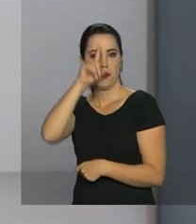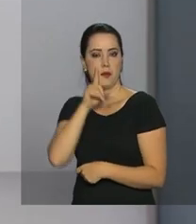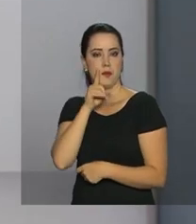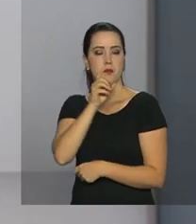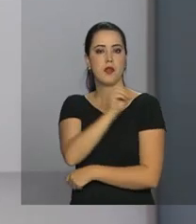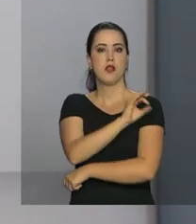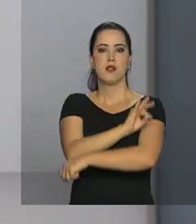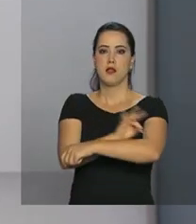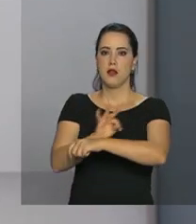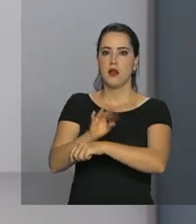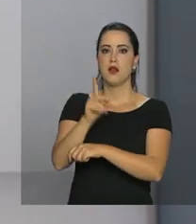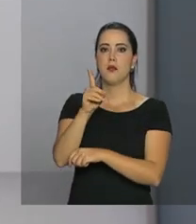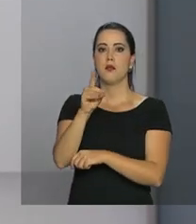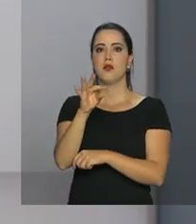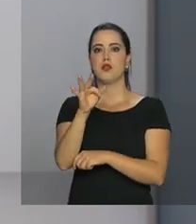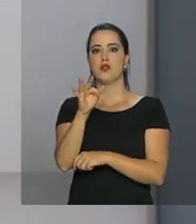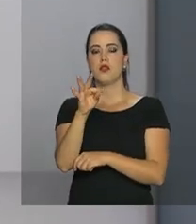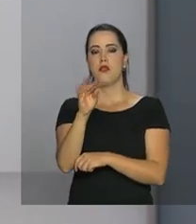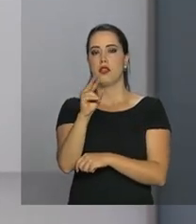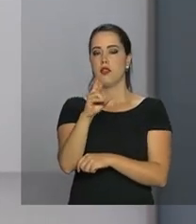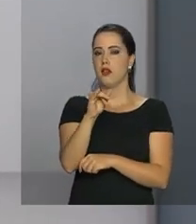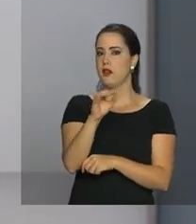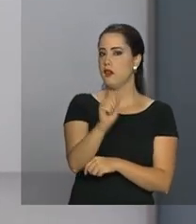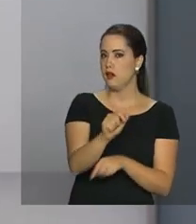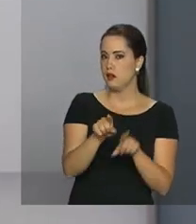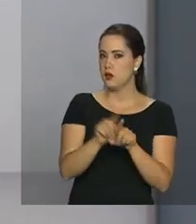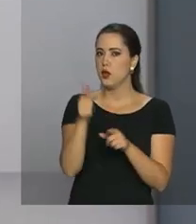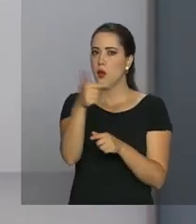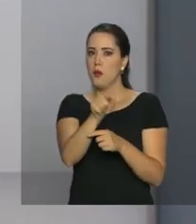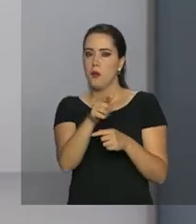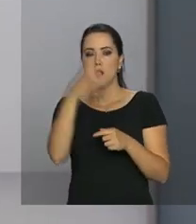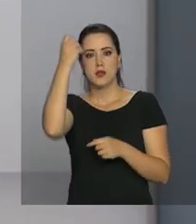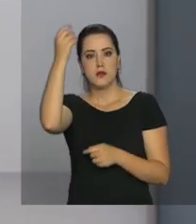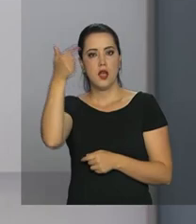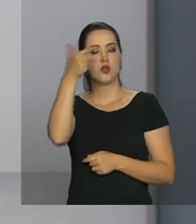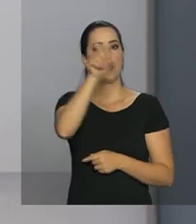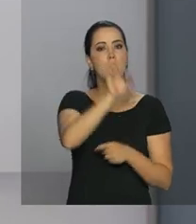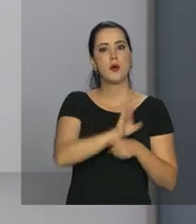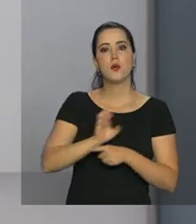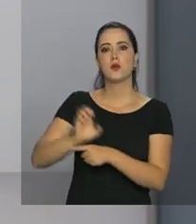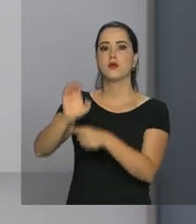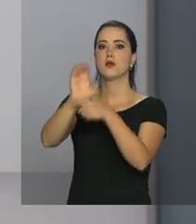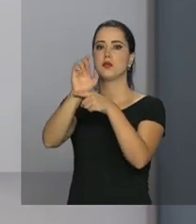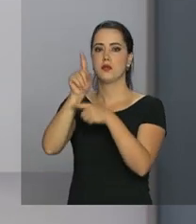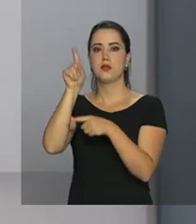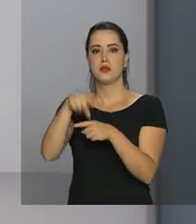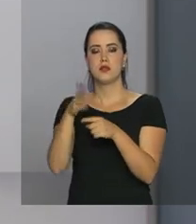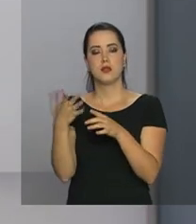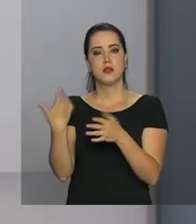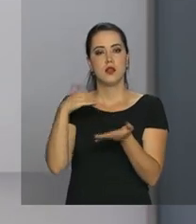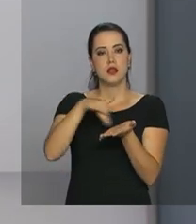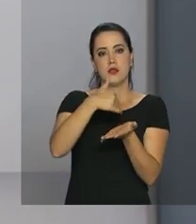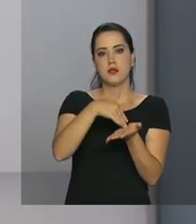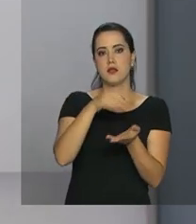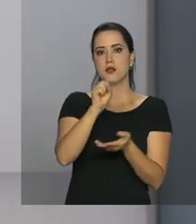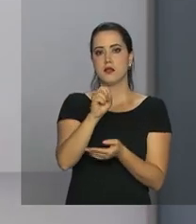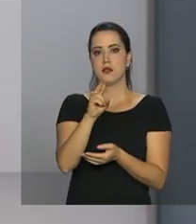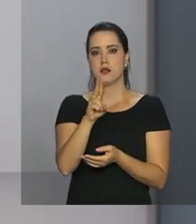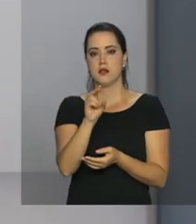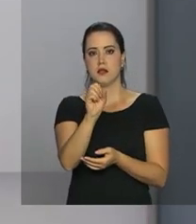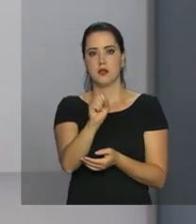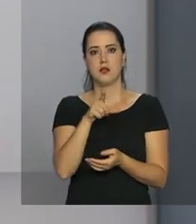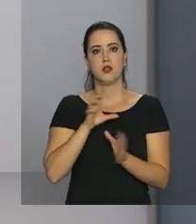sarampo e difteria. Depois de interiorizados em outros estados, eles são cadastrados no SUS e começam a receber